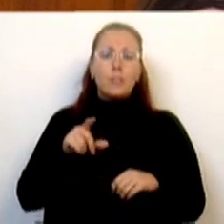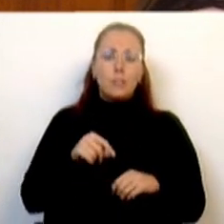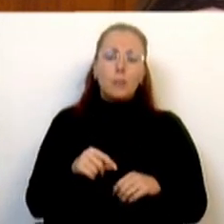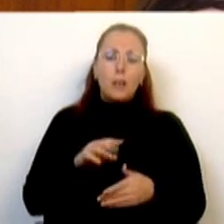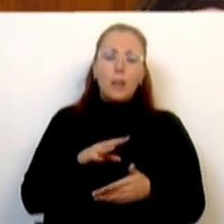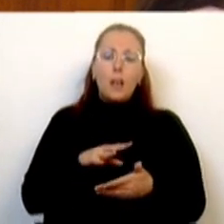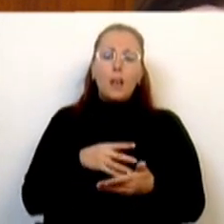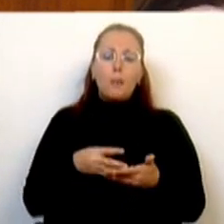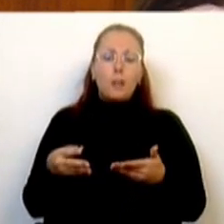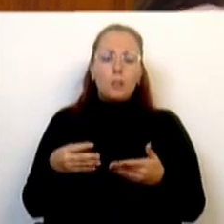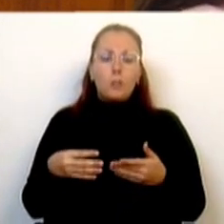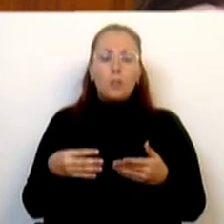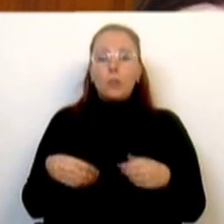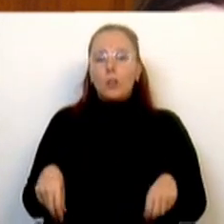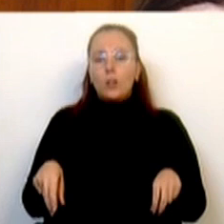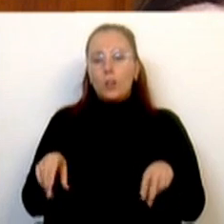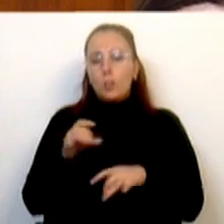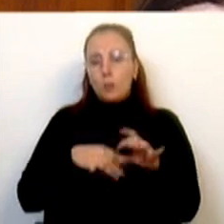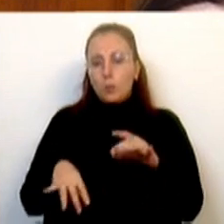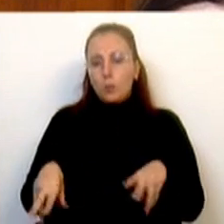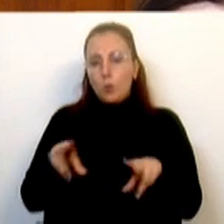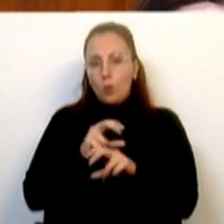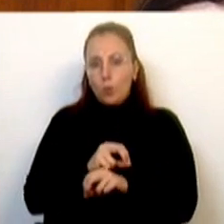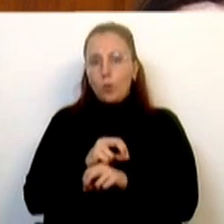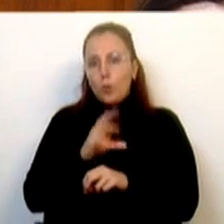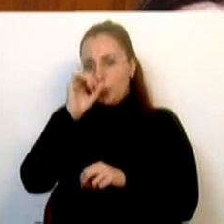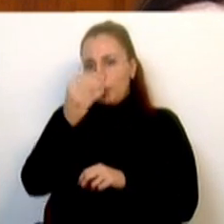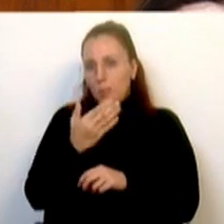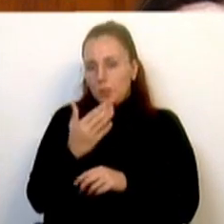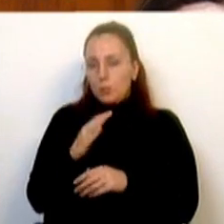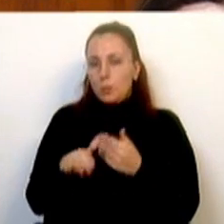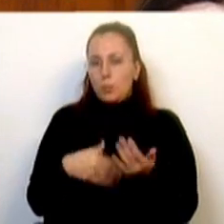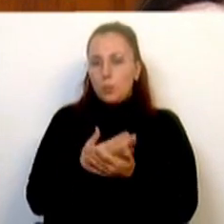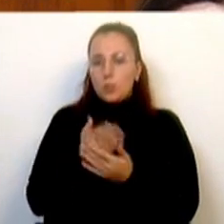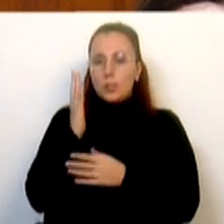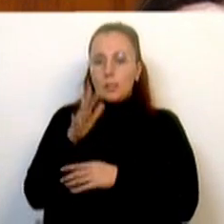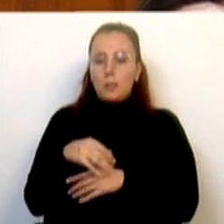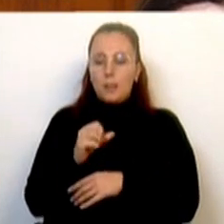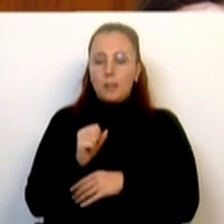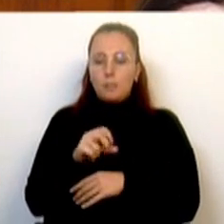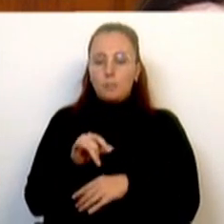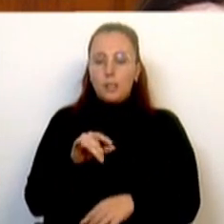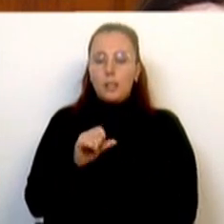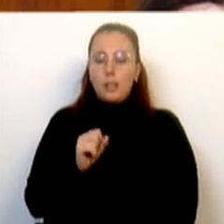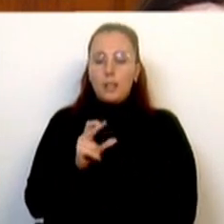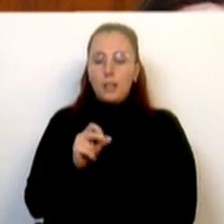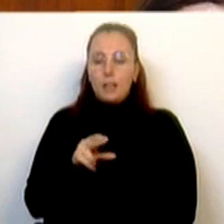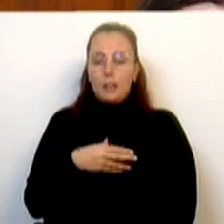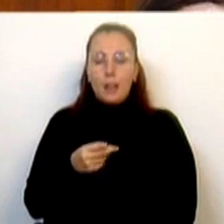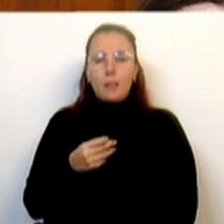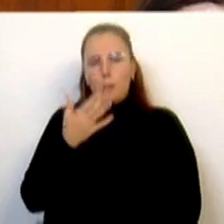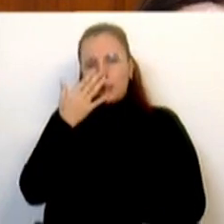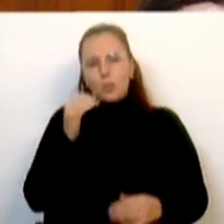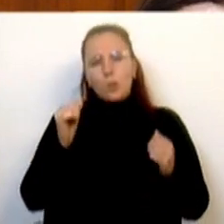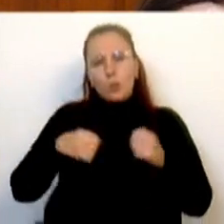arquitetura europeia que o Primeiro-Ministro propôs na Cimeira de Granada, pareceu-me que concordava, ou que